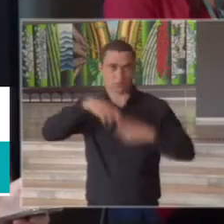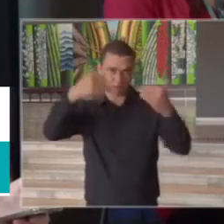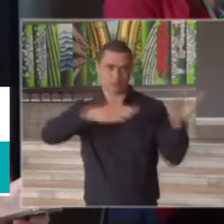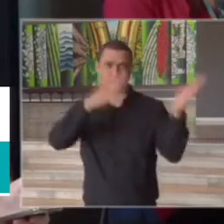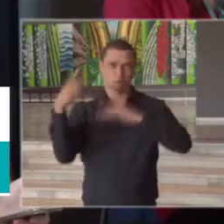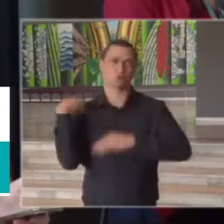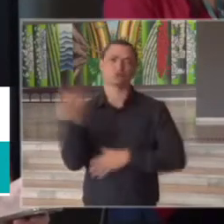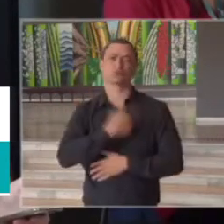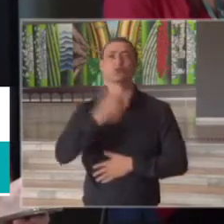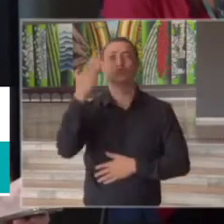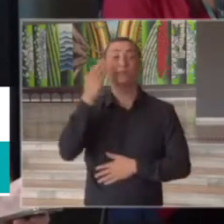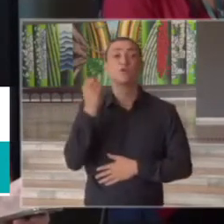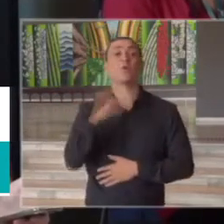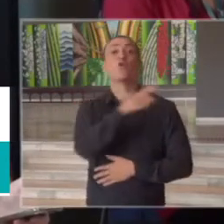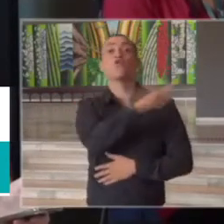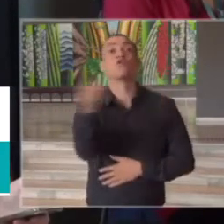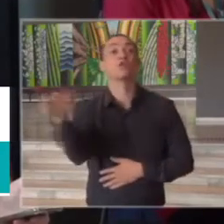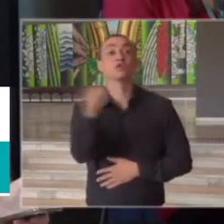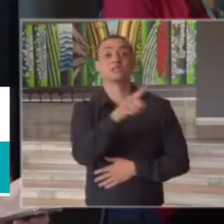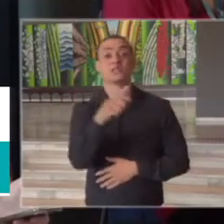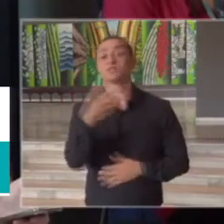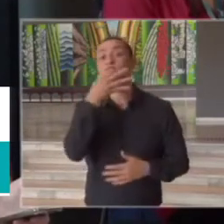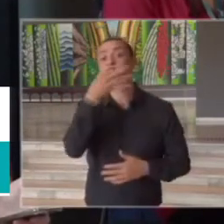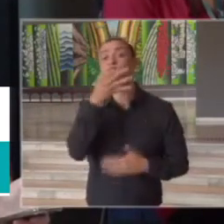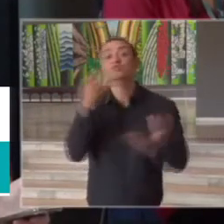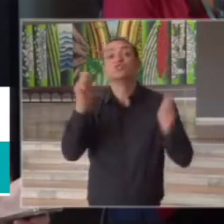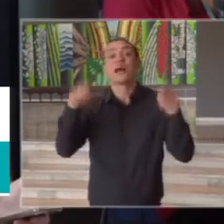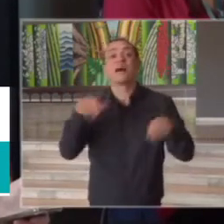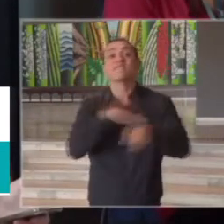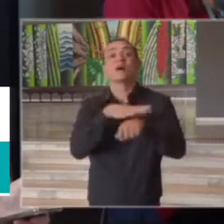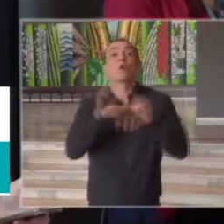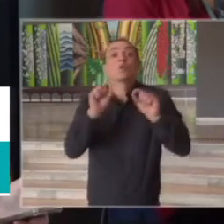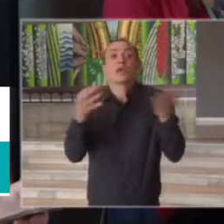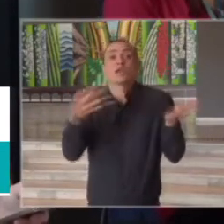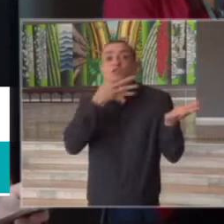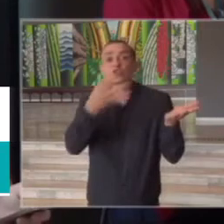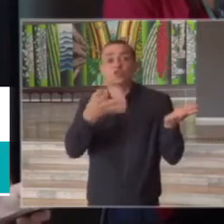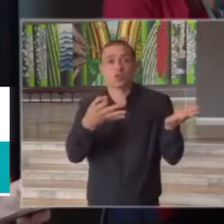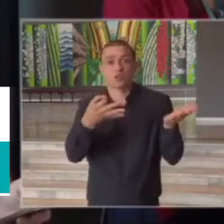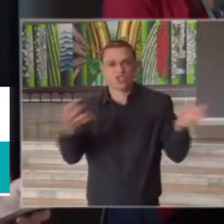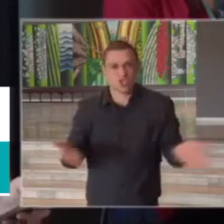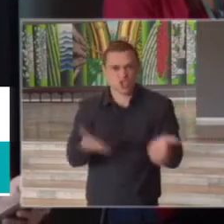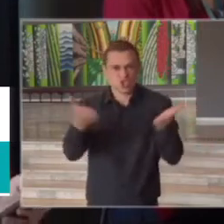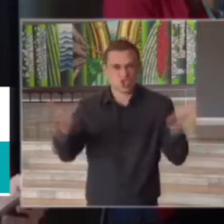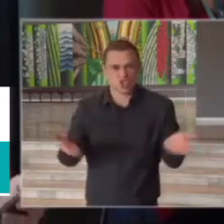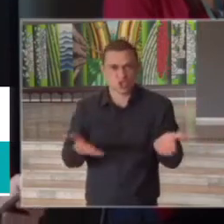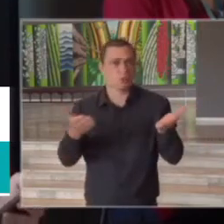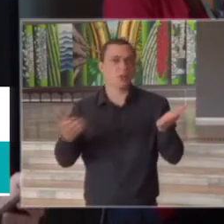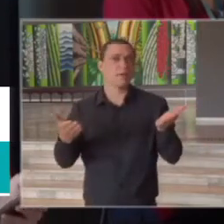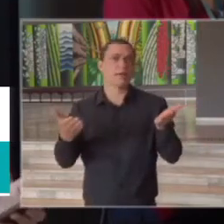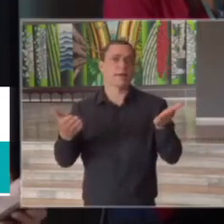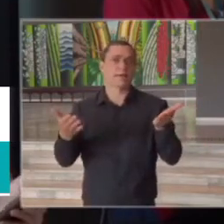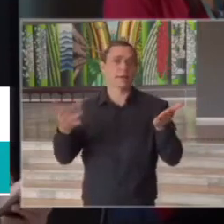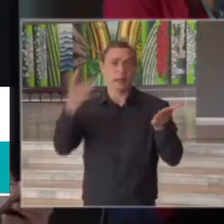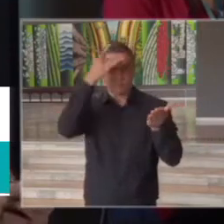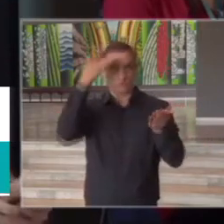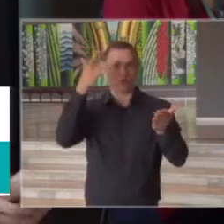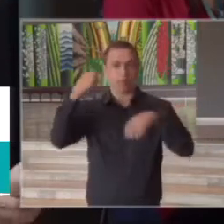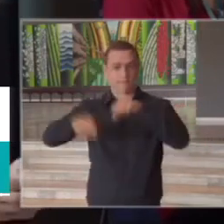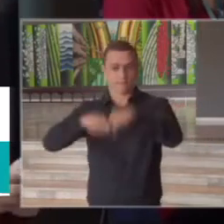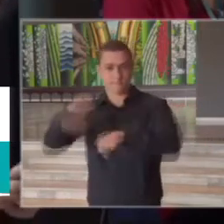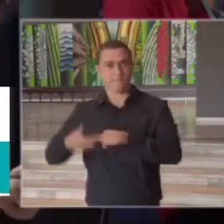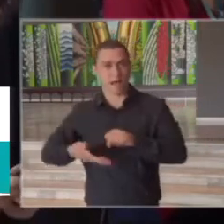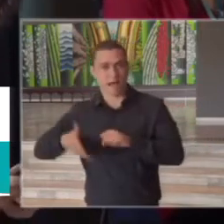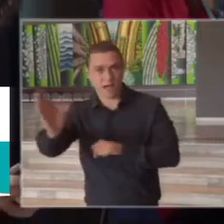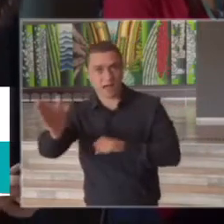para todos o que que vocês acham que pode ser feito estimular o uso de ciclofaixas